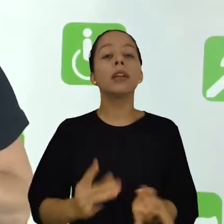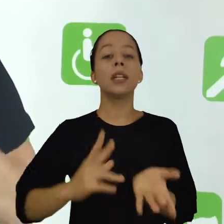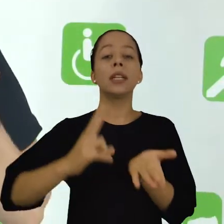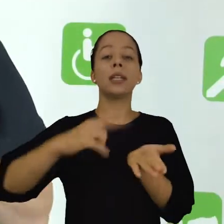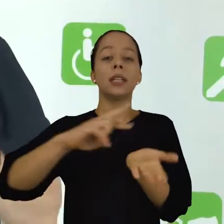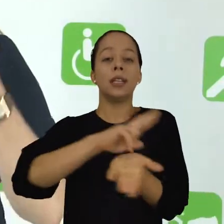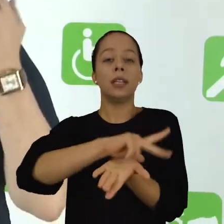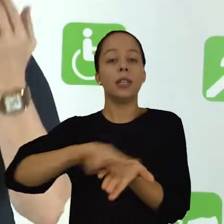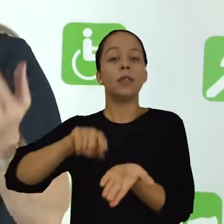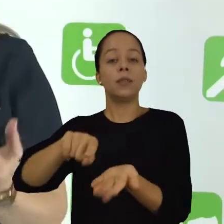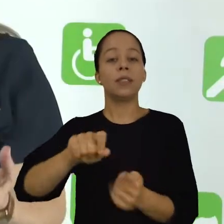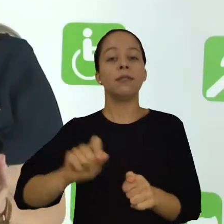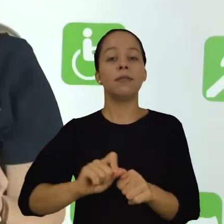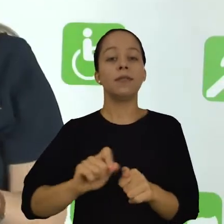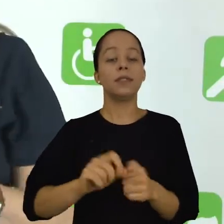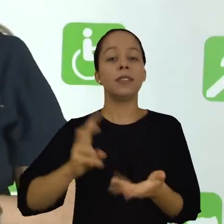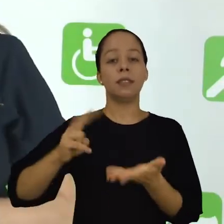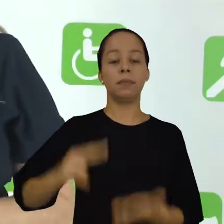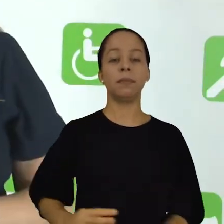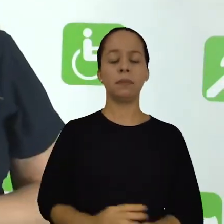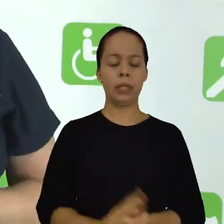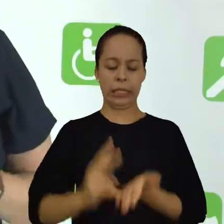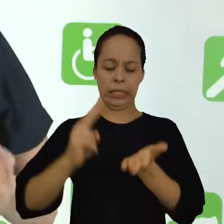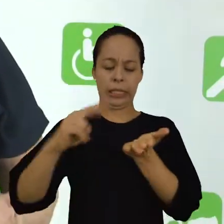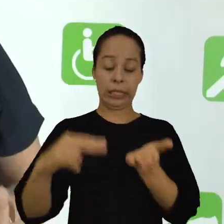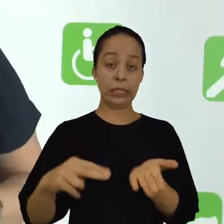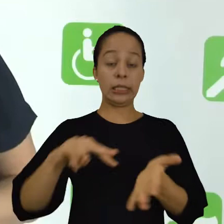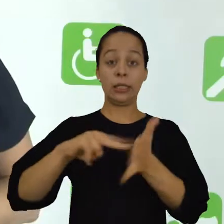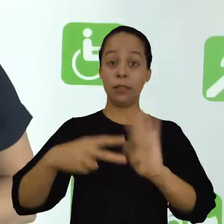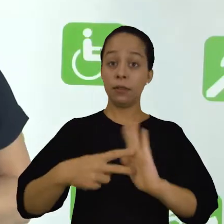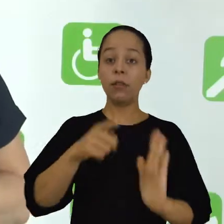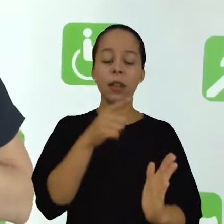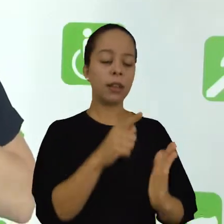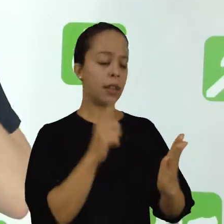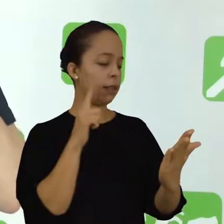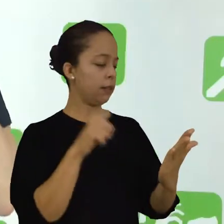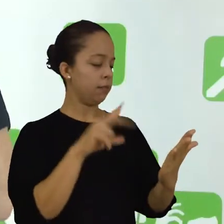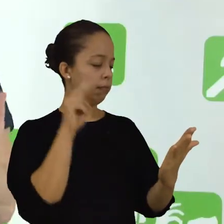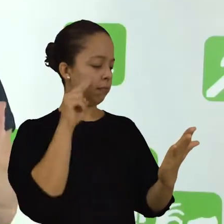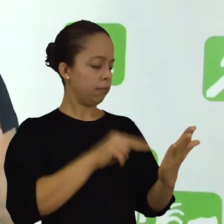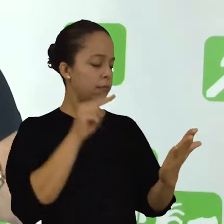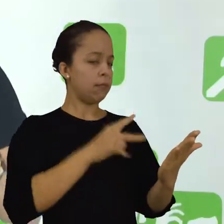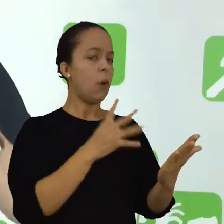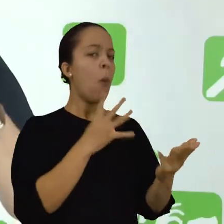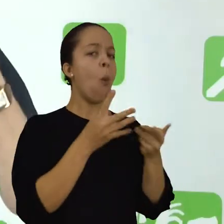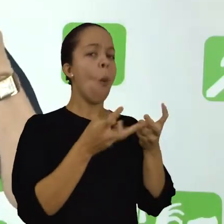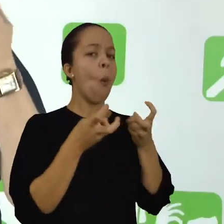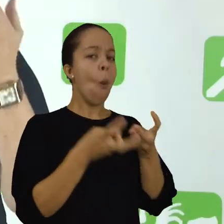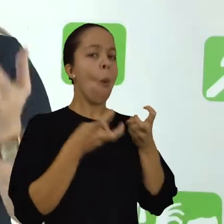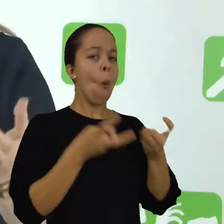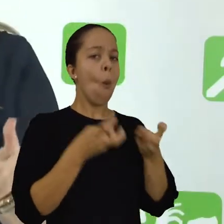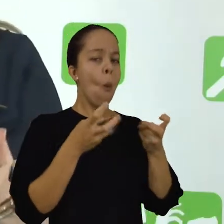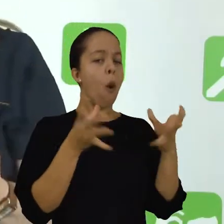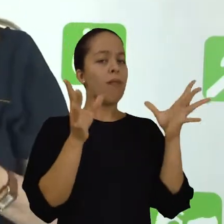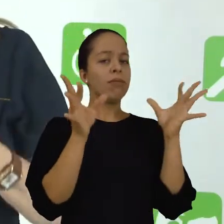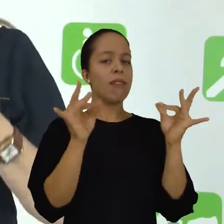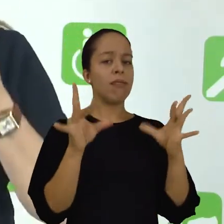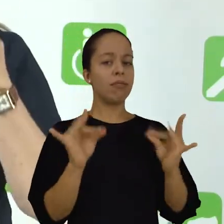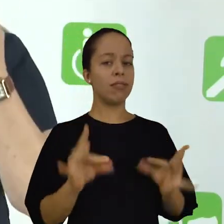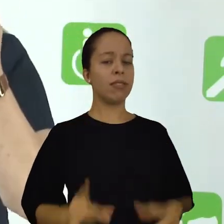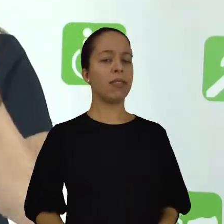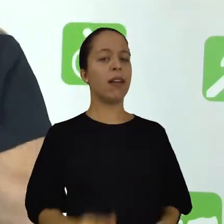sistematização das leituras que você faz. Ler significa conhecer, fazer, interpretar,